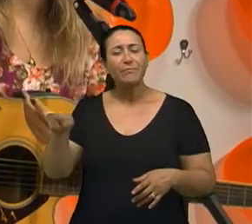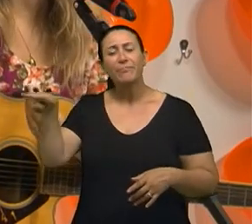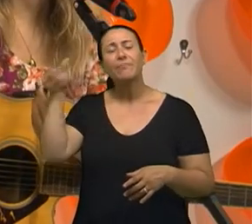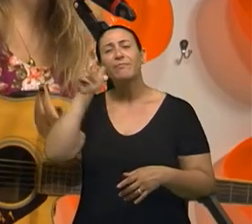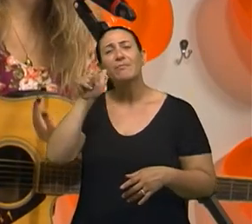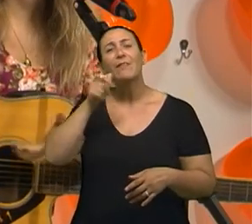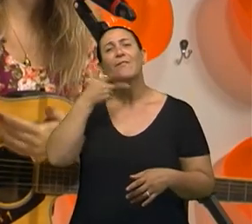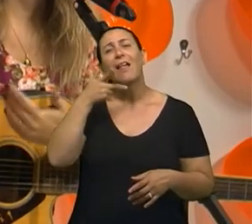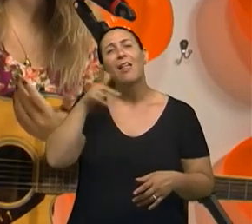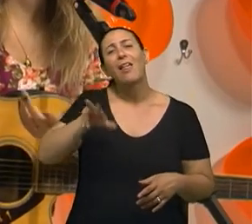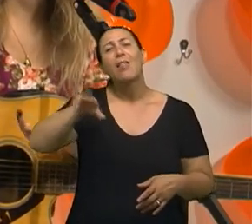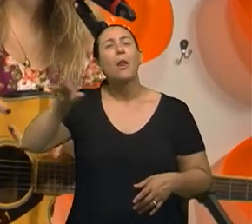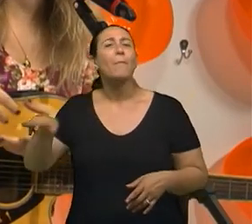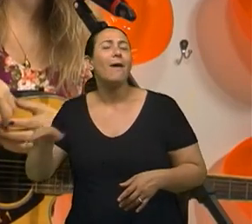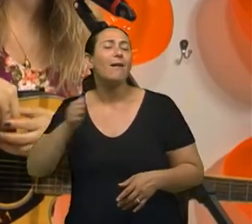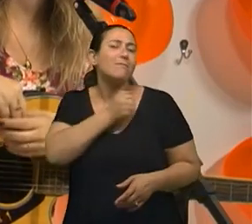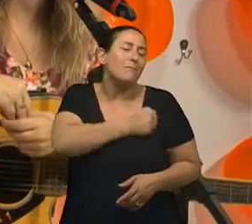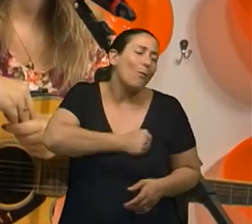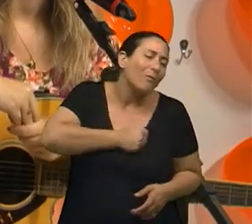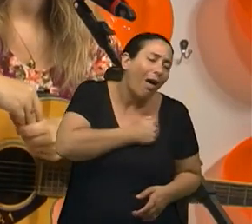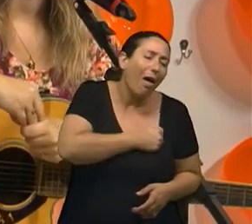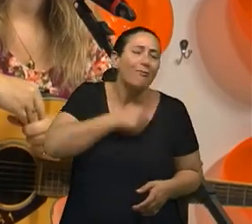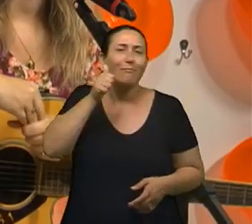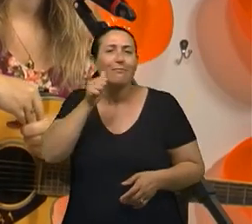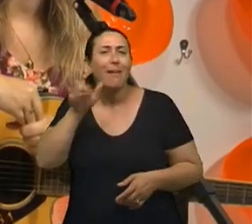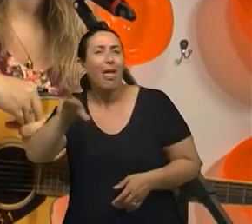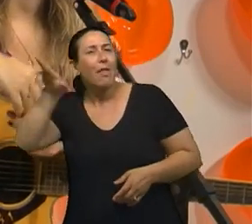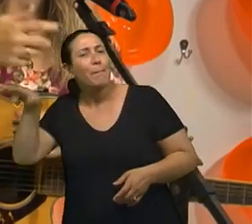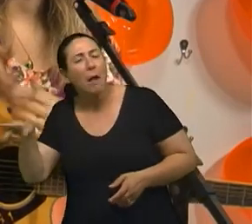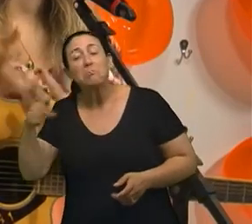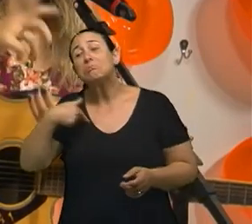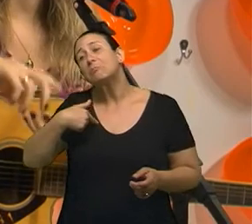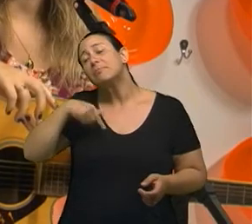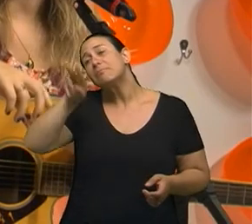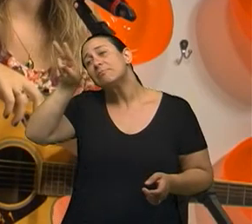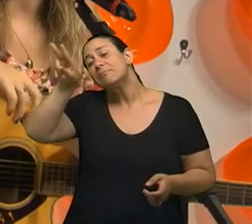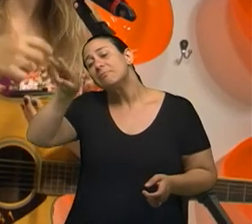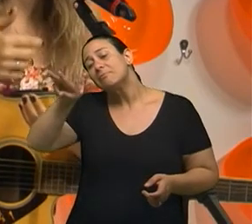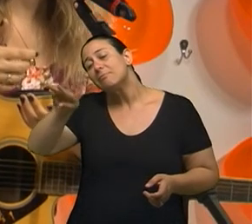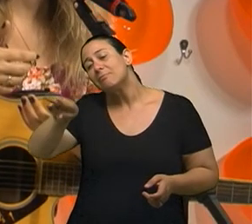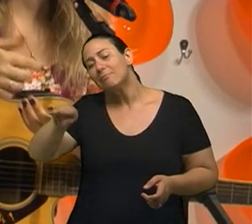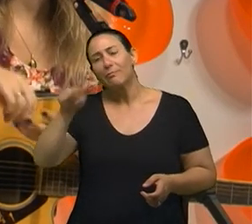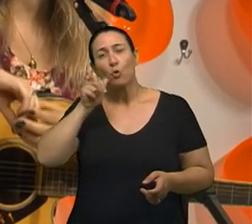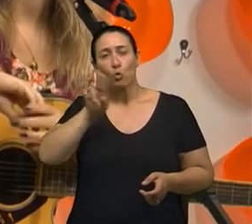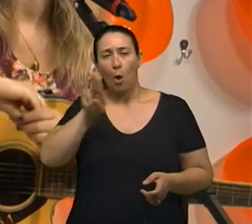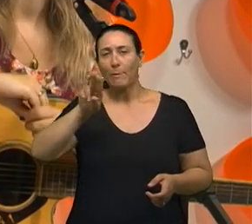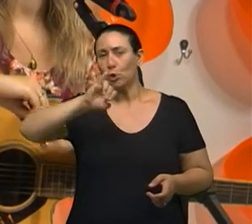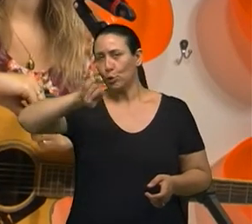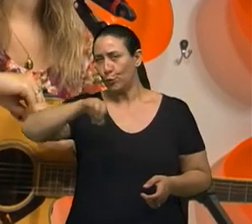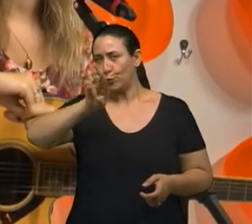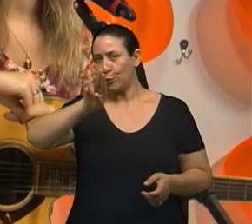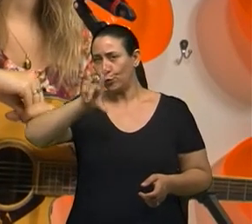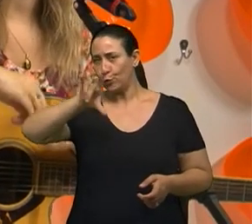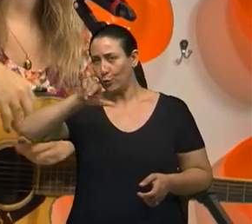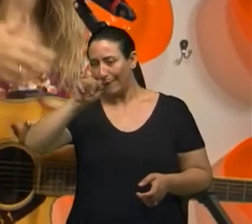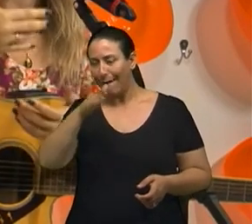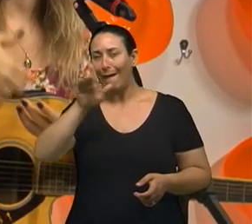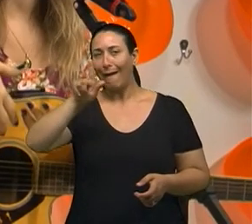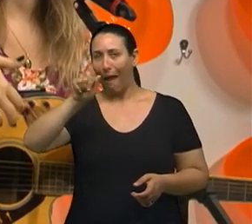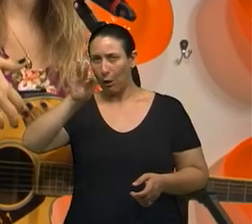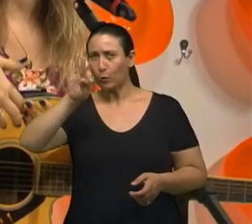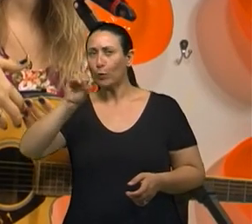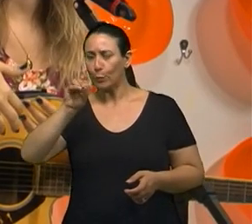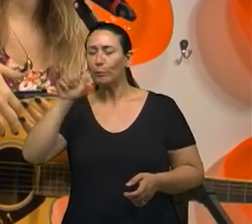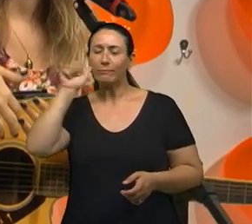falando sobre a irmã dela e a saudade que ela sentia da irmã e através disso, Júlia Gato, o nome dela, e através disso eu